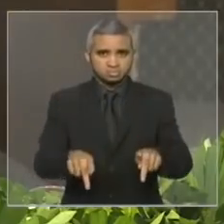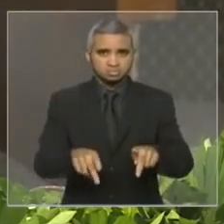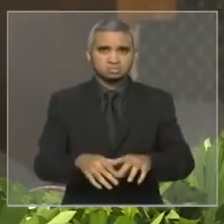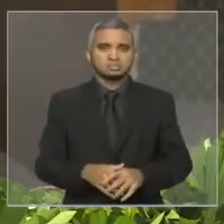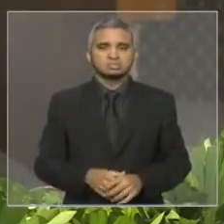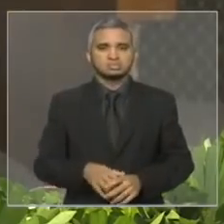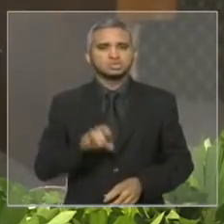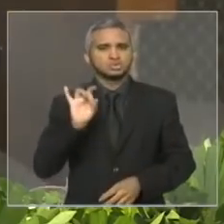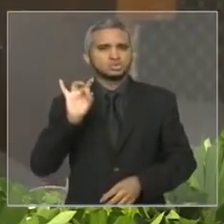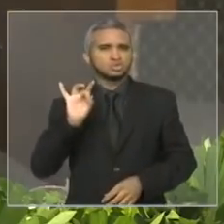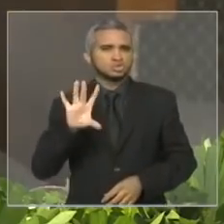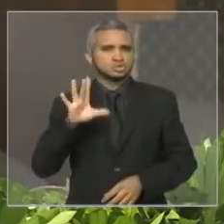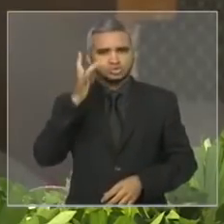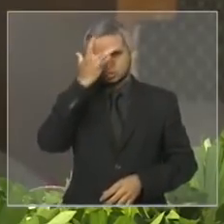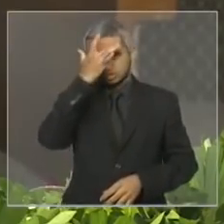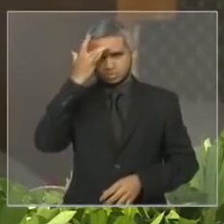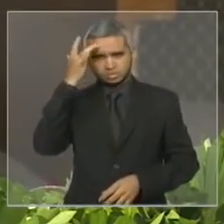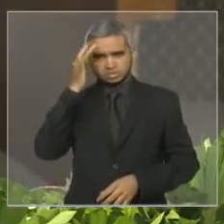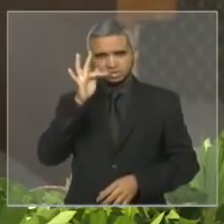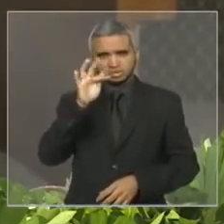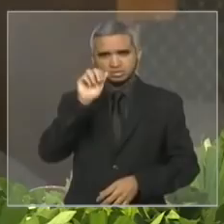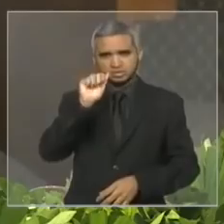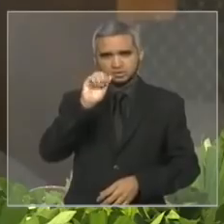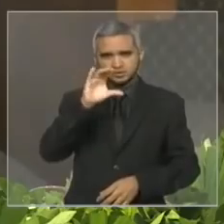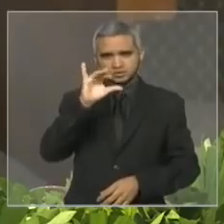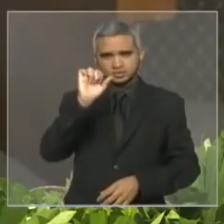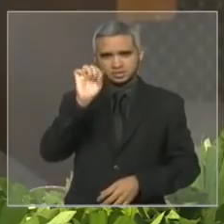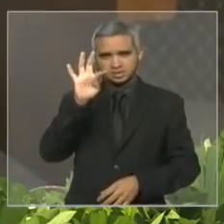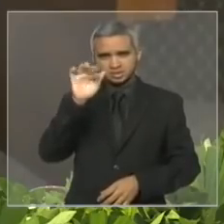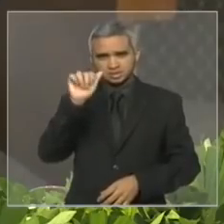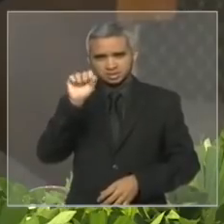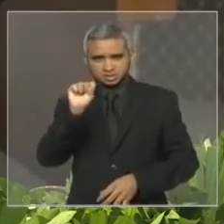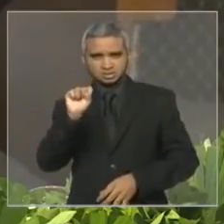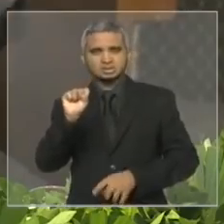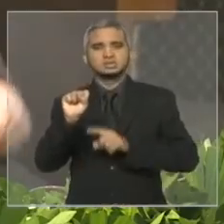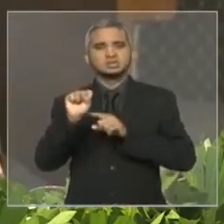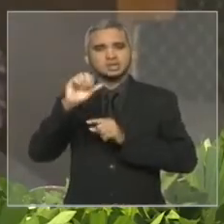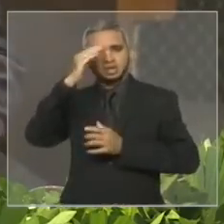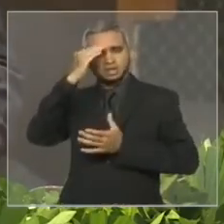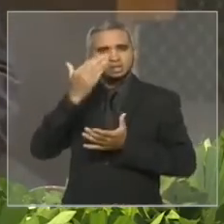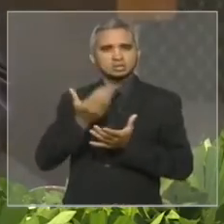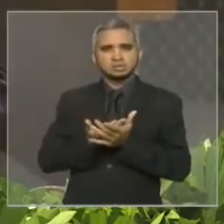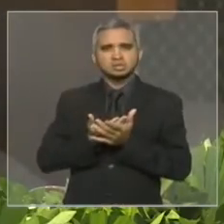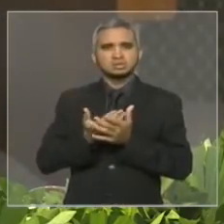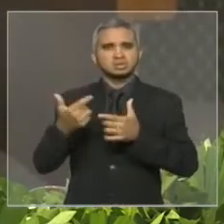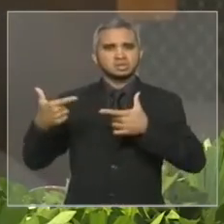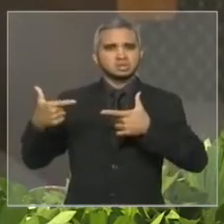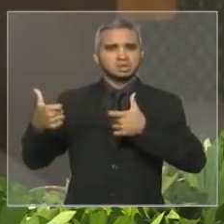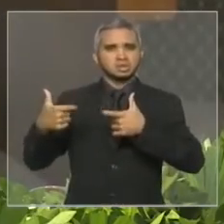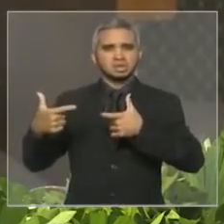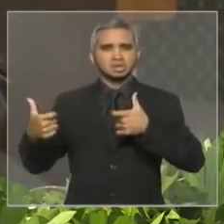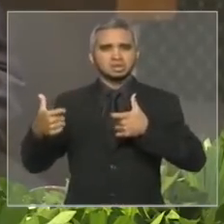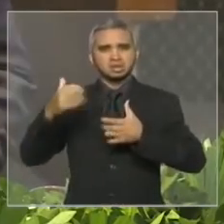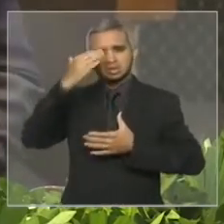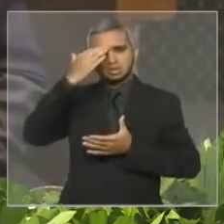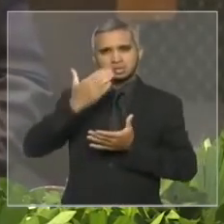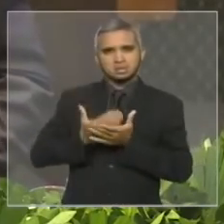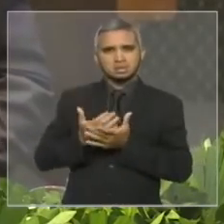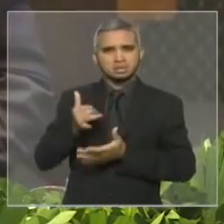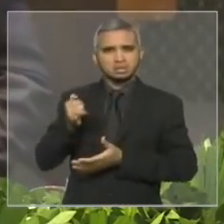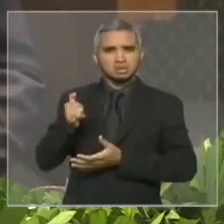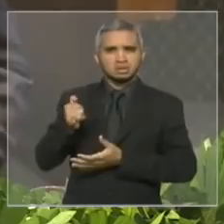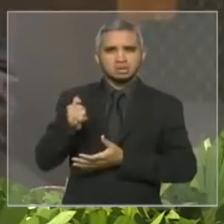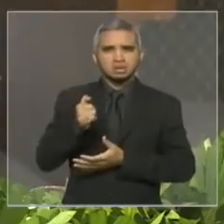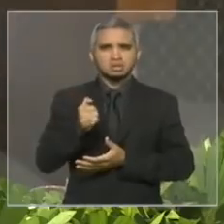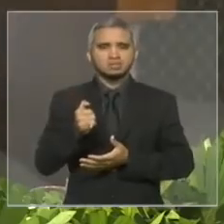acreditam na guerra no ódio e nas armas os democratas acreditam no diálogo